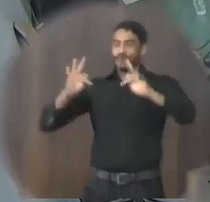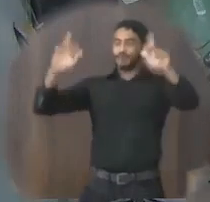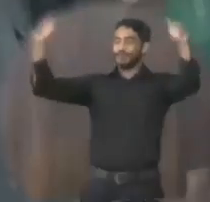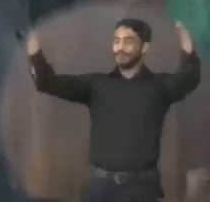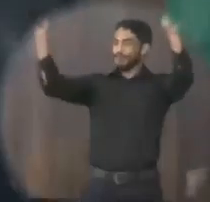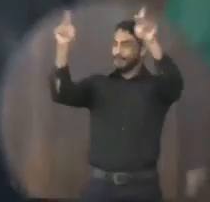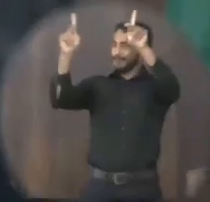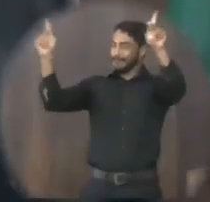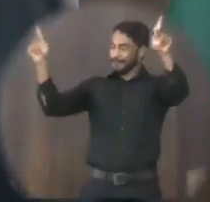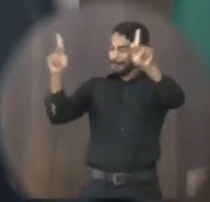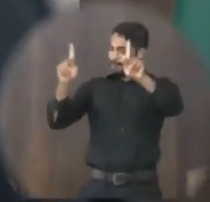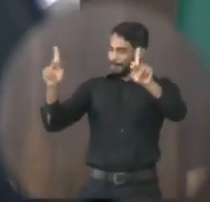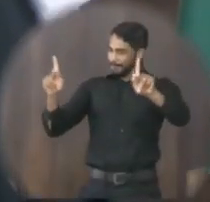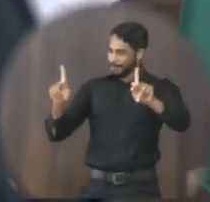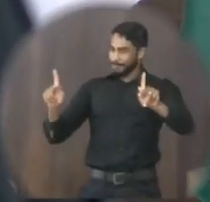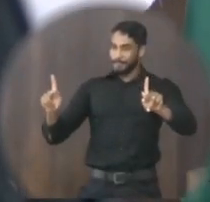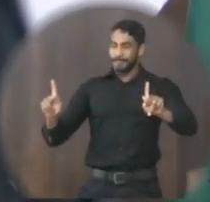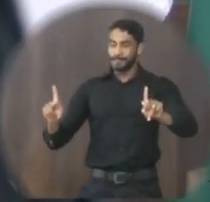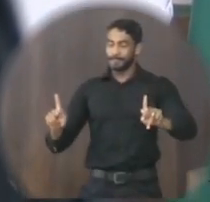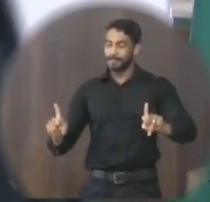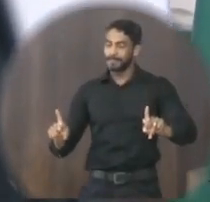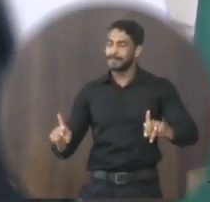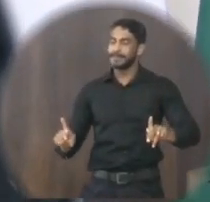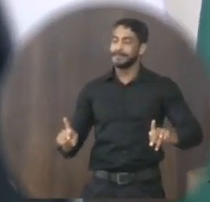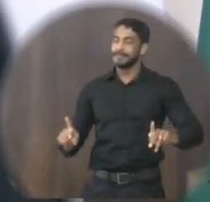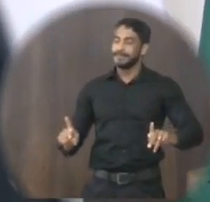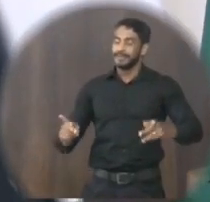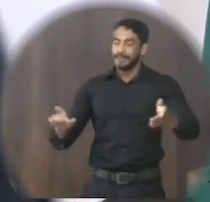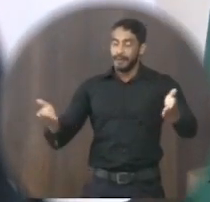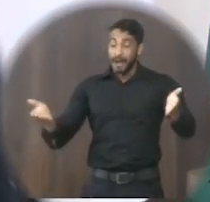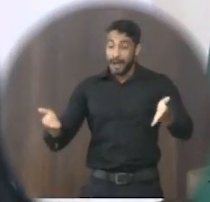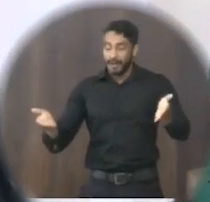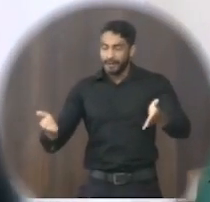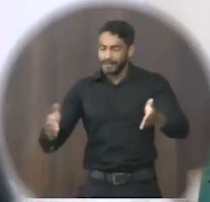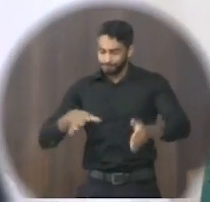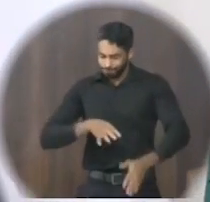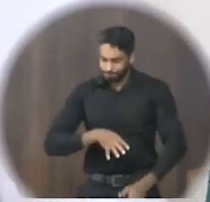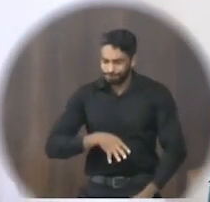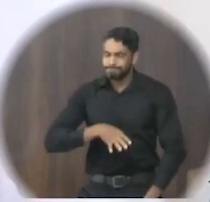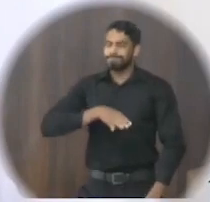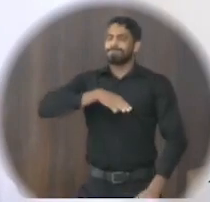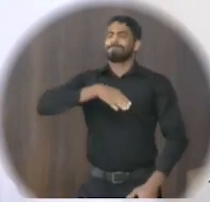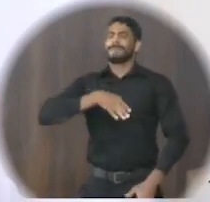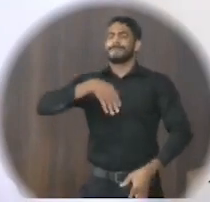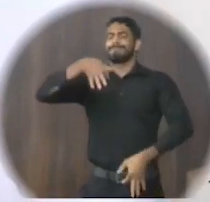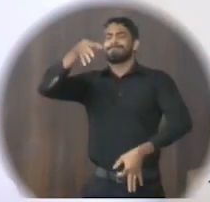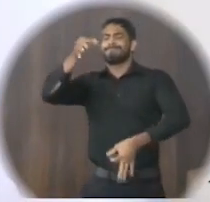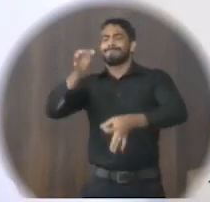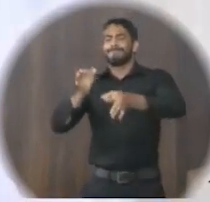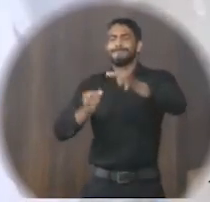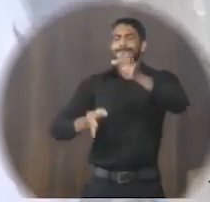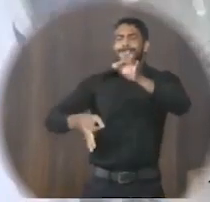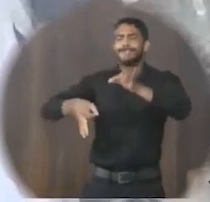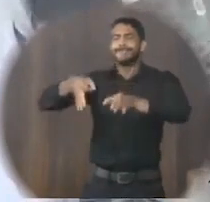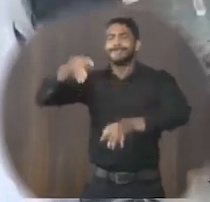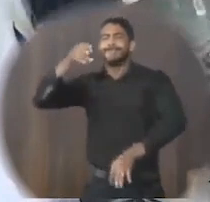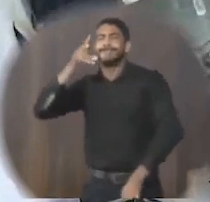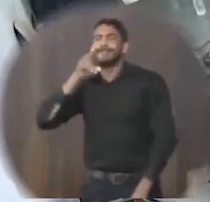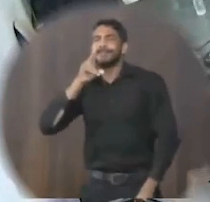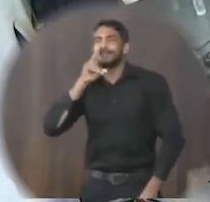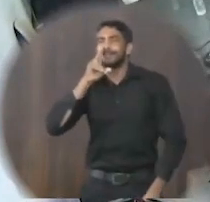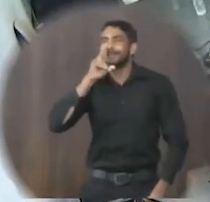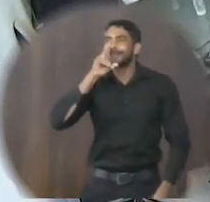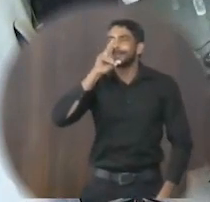verde louro desta flor Faz o novo futuro e glória no passado Os